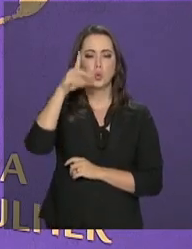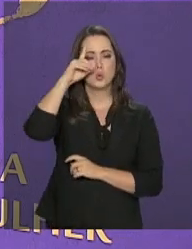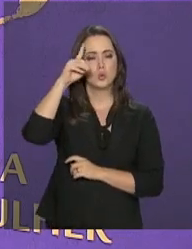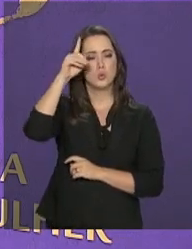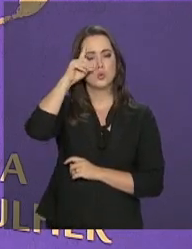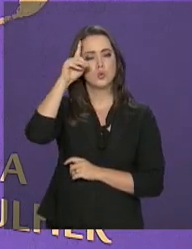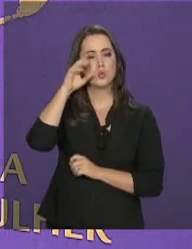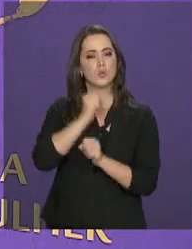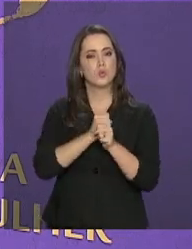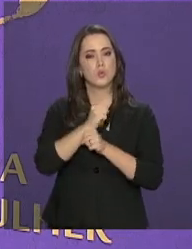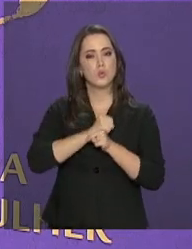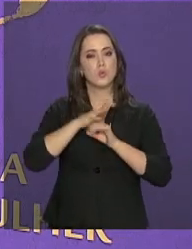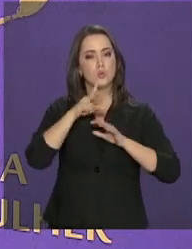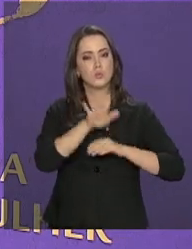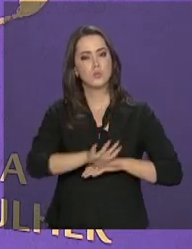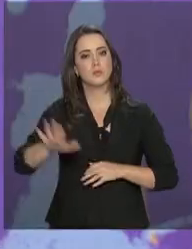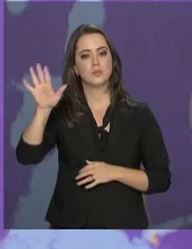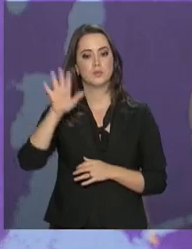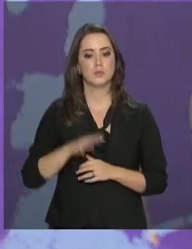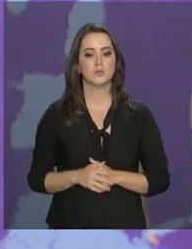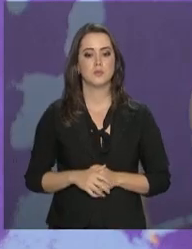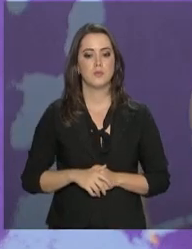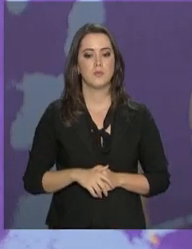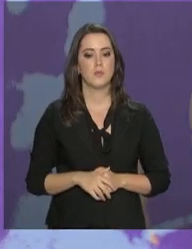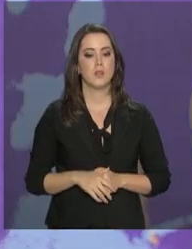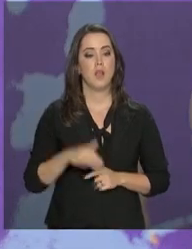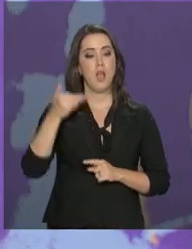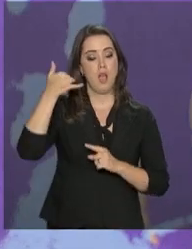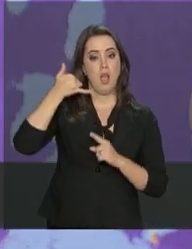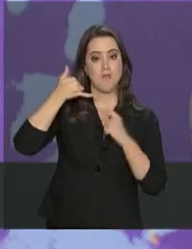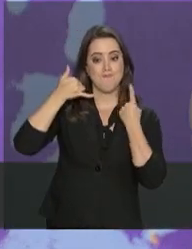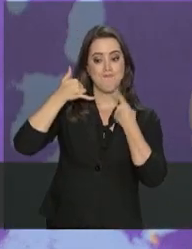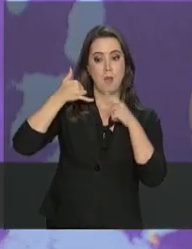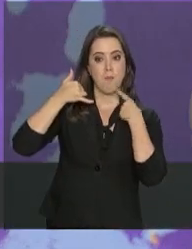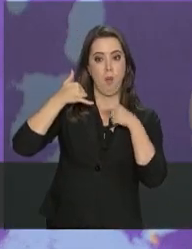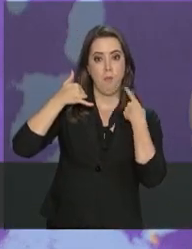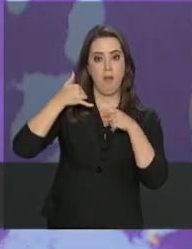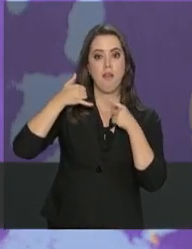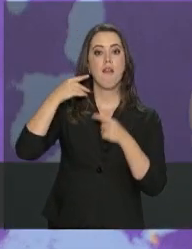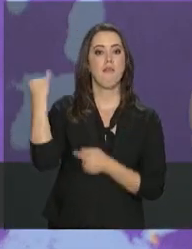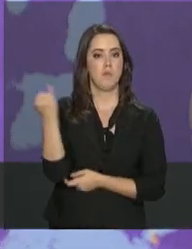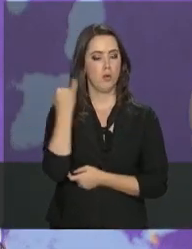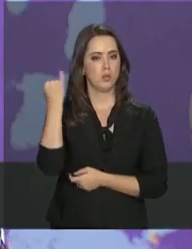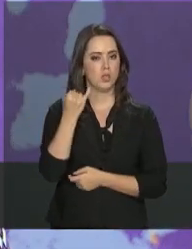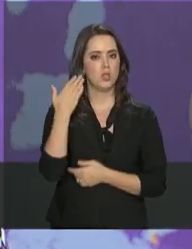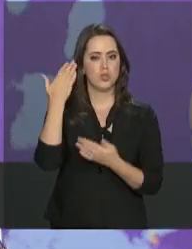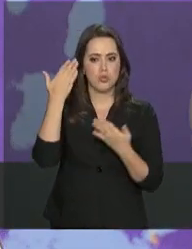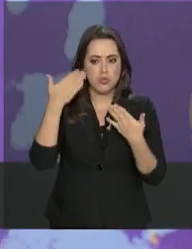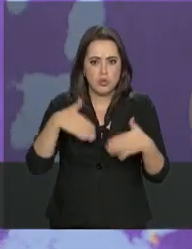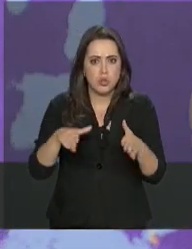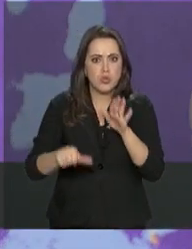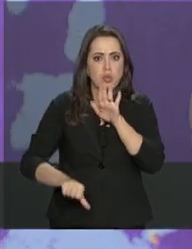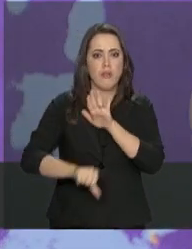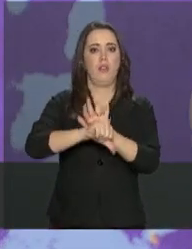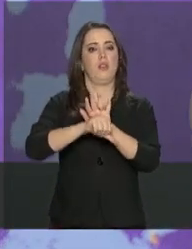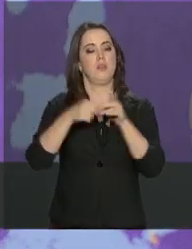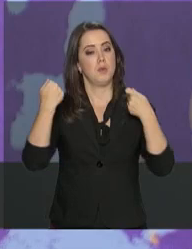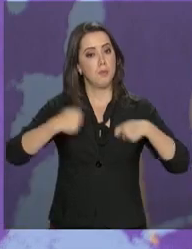os dias do ano, em todo o país. A denúncia é importante. A gente está diante de crimes. E os crimes